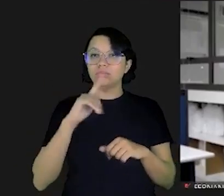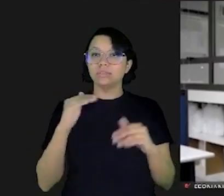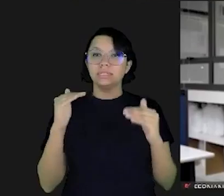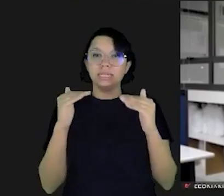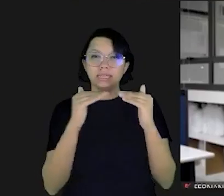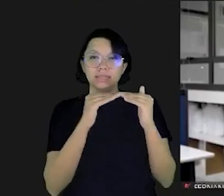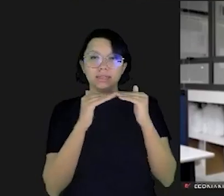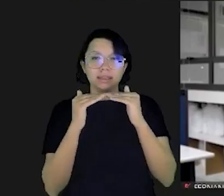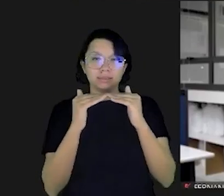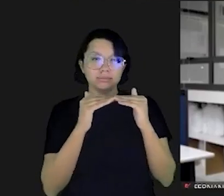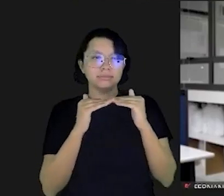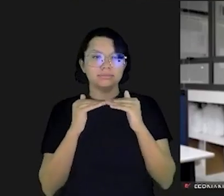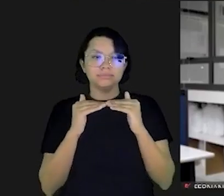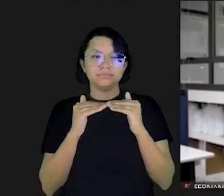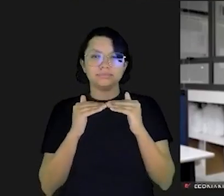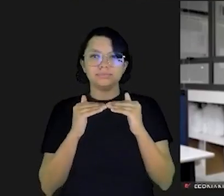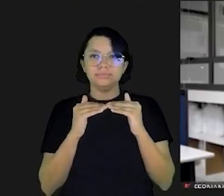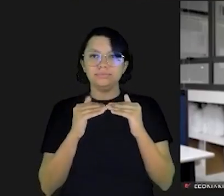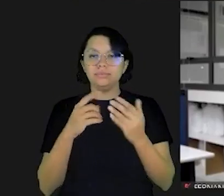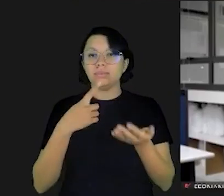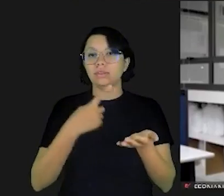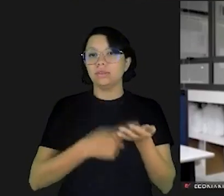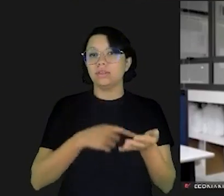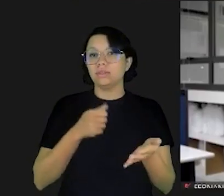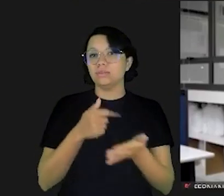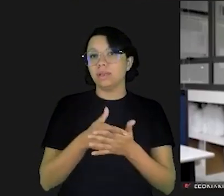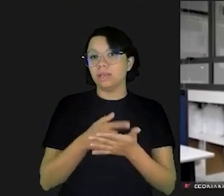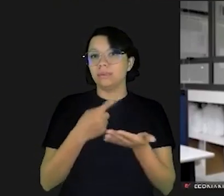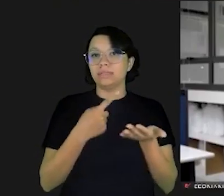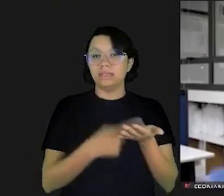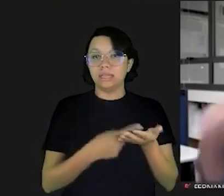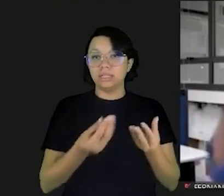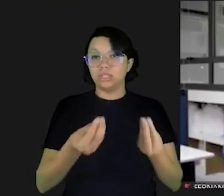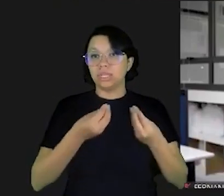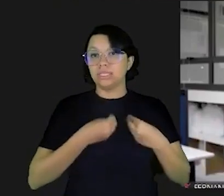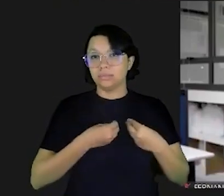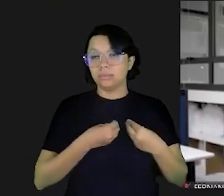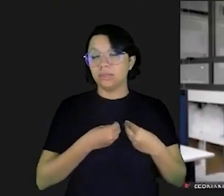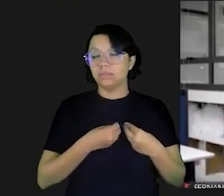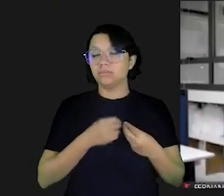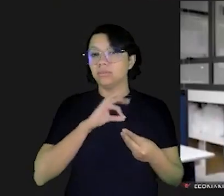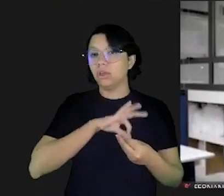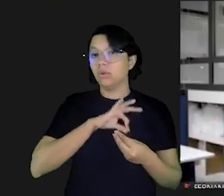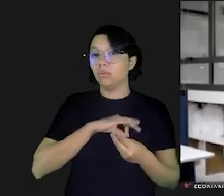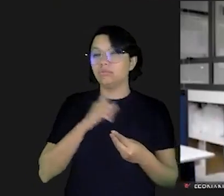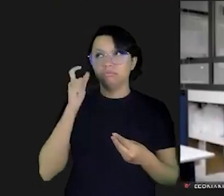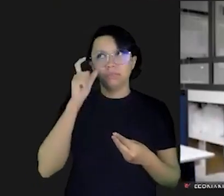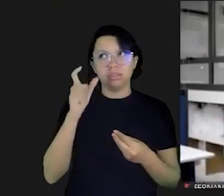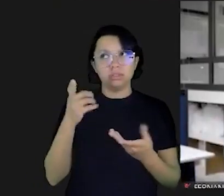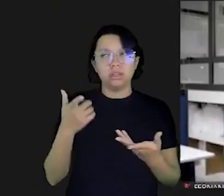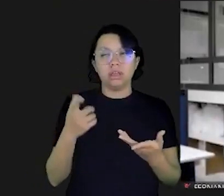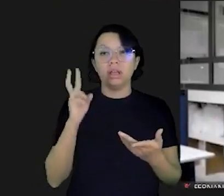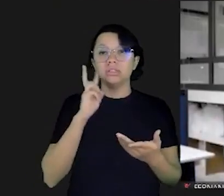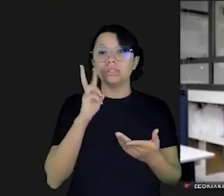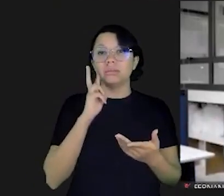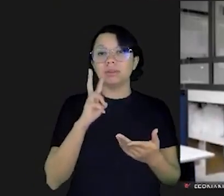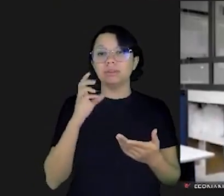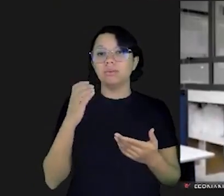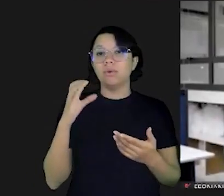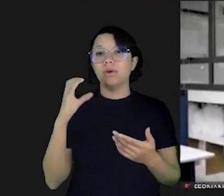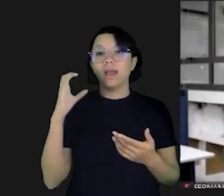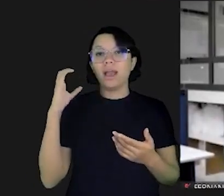para tentar casar a data de pagamento com a data de seu recebimento dos seus recursos isso pode ser uma medida interessante